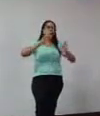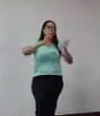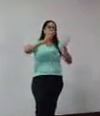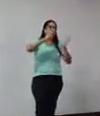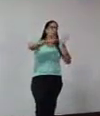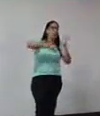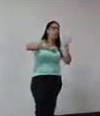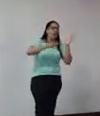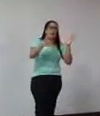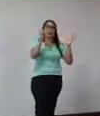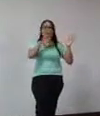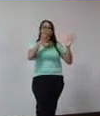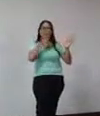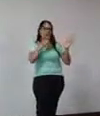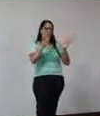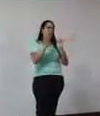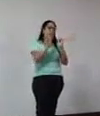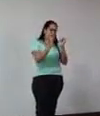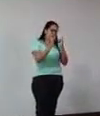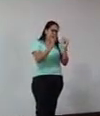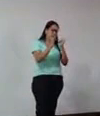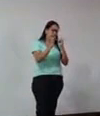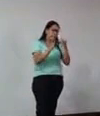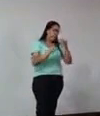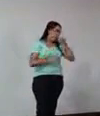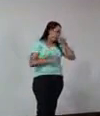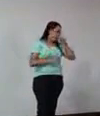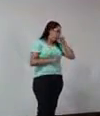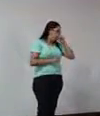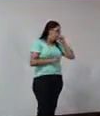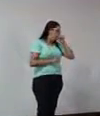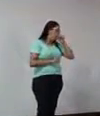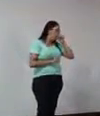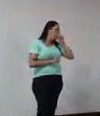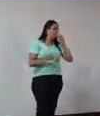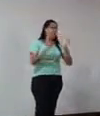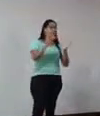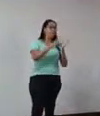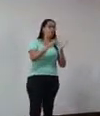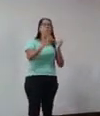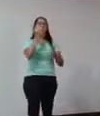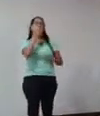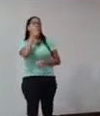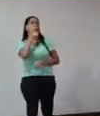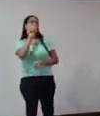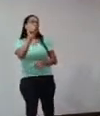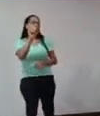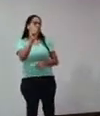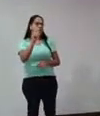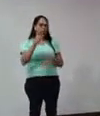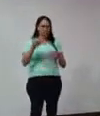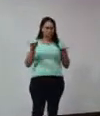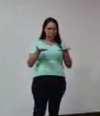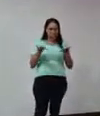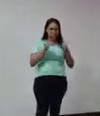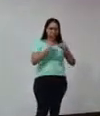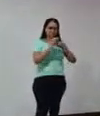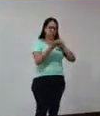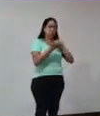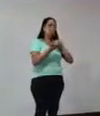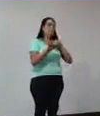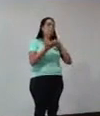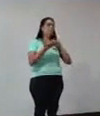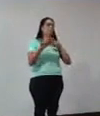demonstrar o que é fato, o é ficção, o que é fake. E não só agora a COVID, ela já está